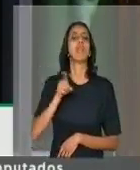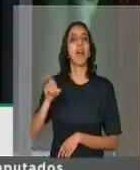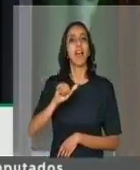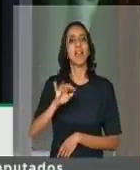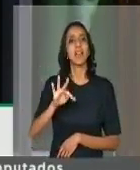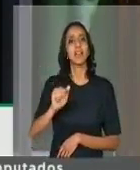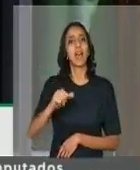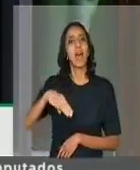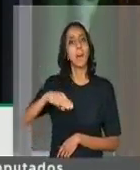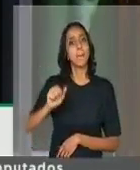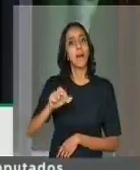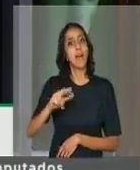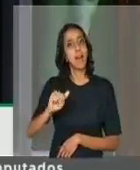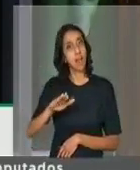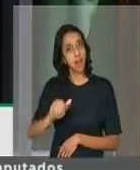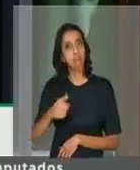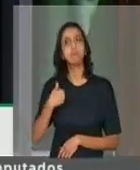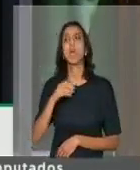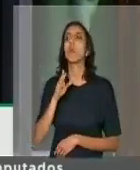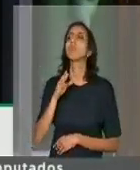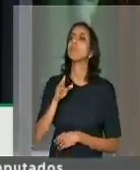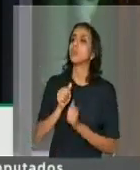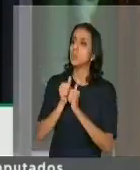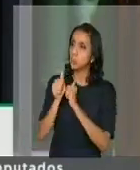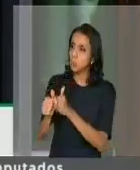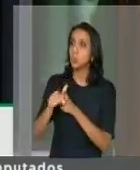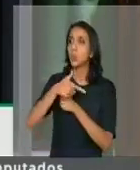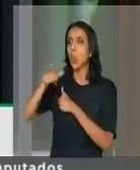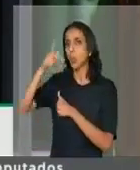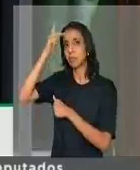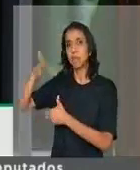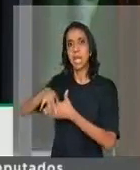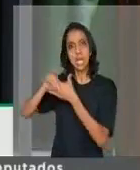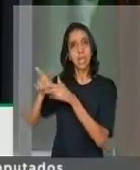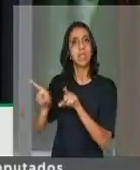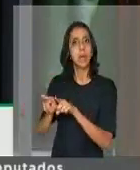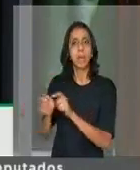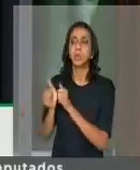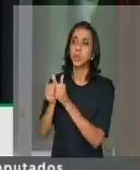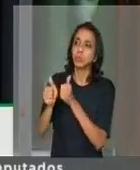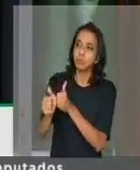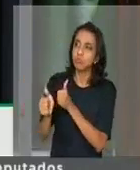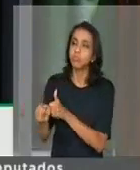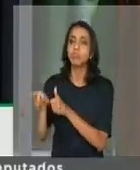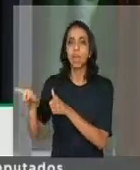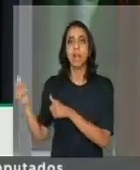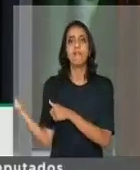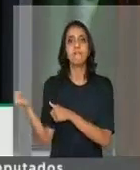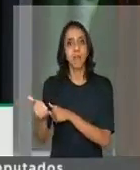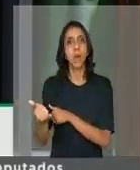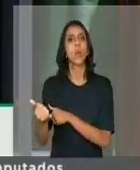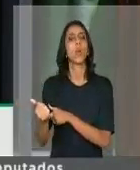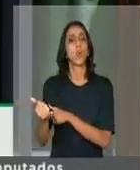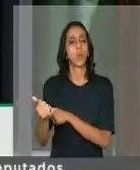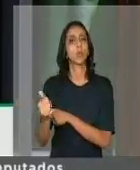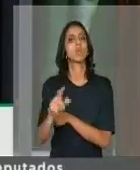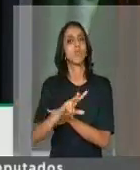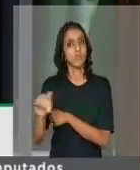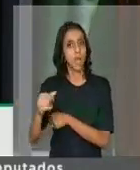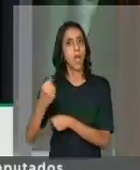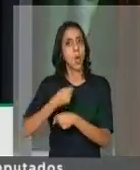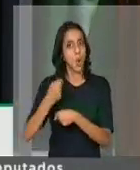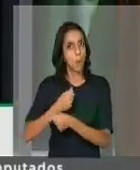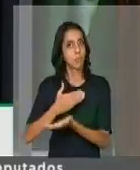o acompanhei, outras autoridades o acompanharam e ele anunciou esta, deu a ordem de serviço desta obra, assim